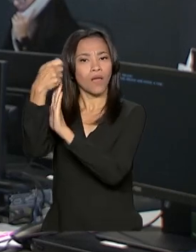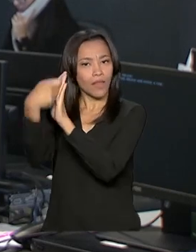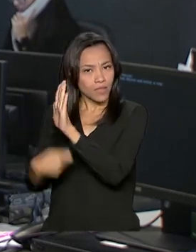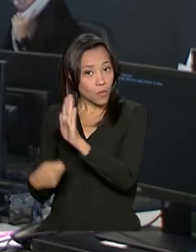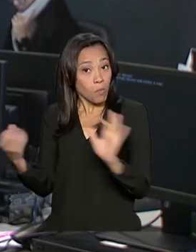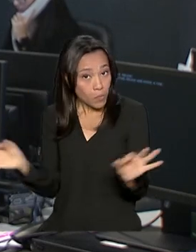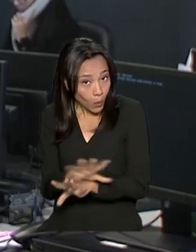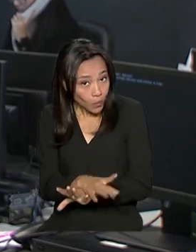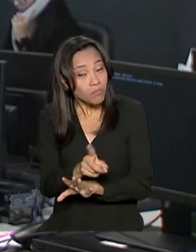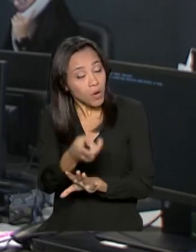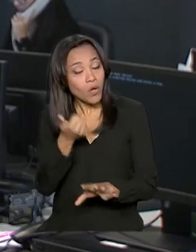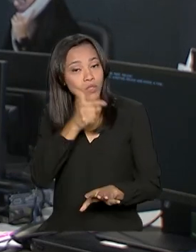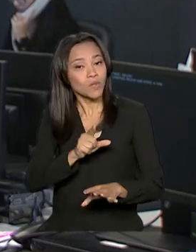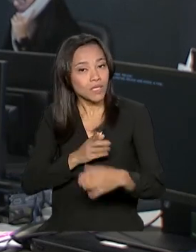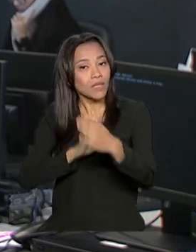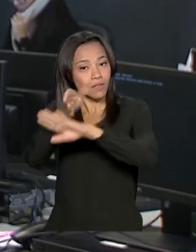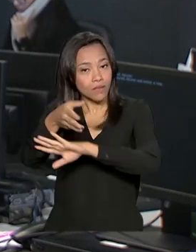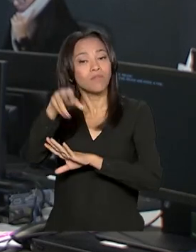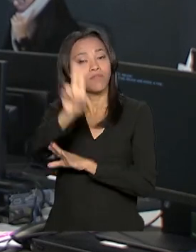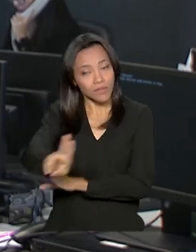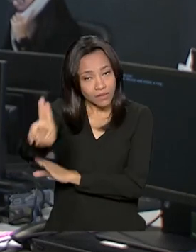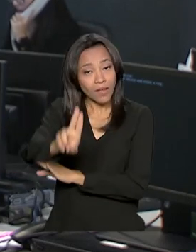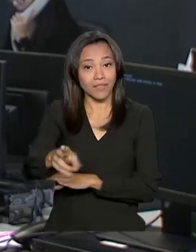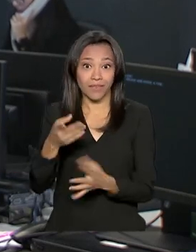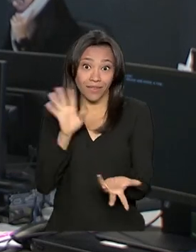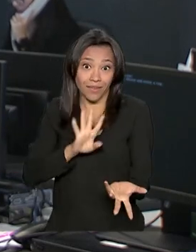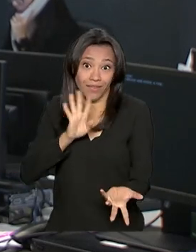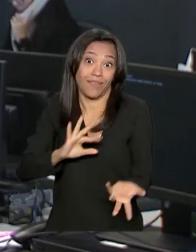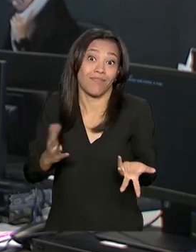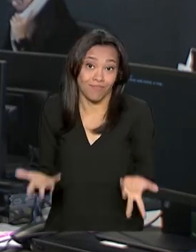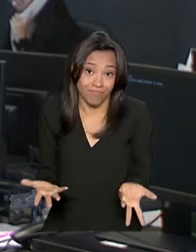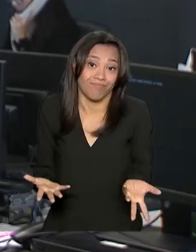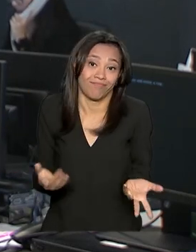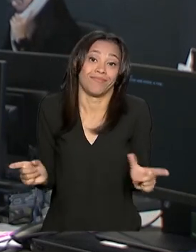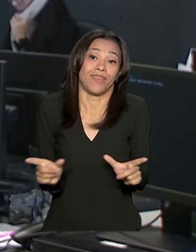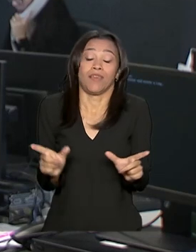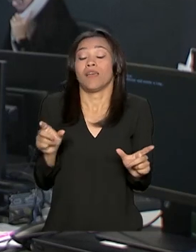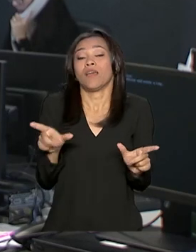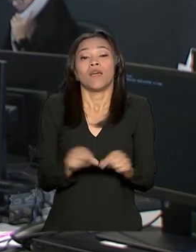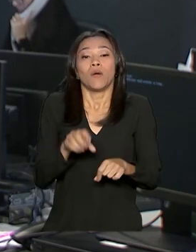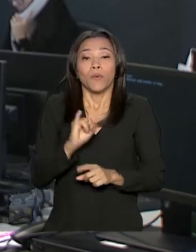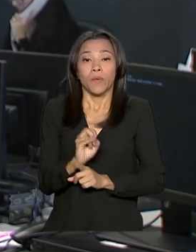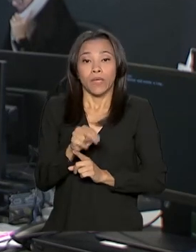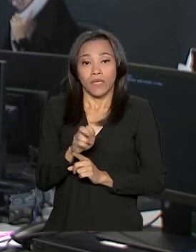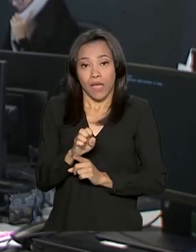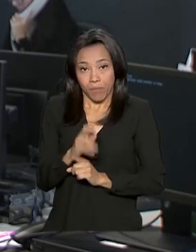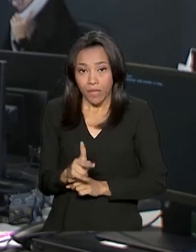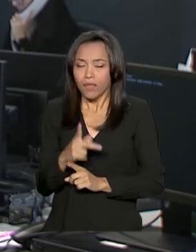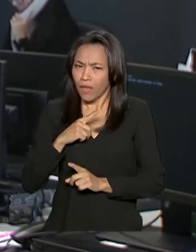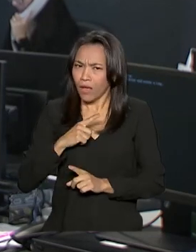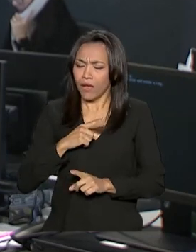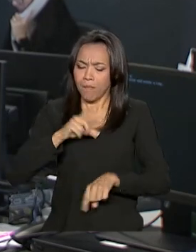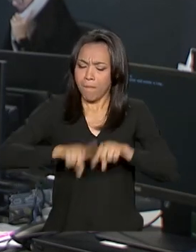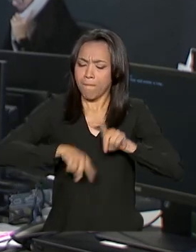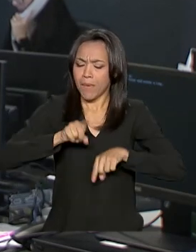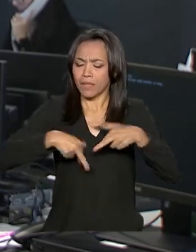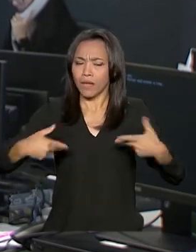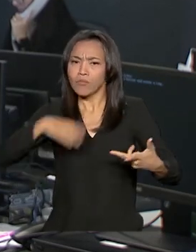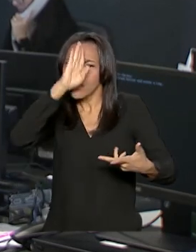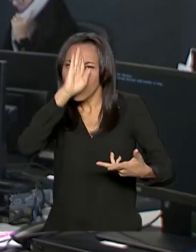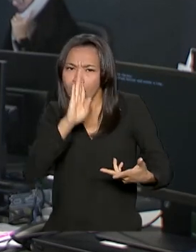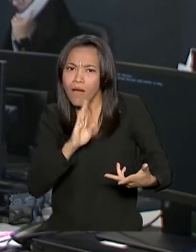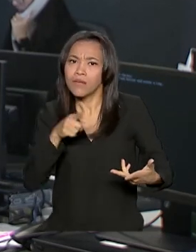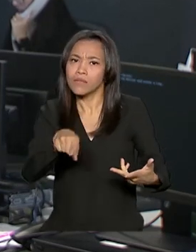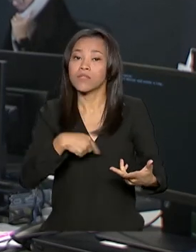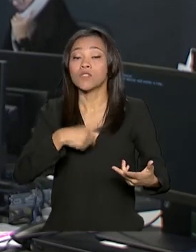está apto a fazer uma faculdade, por exemplo. E olha que bacana, Mara. O Inep disponibiliza material gratuito para quem quer estudar para o exame. No total,